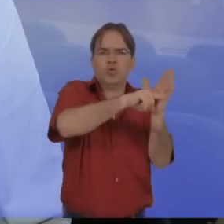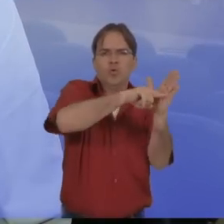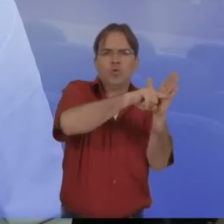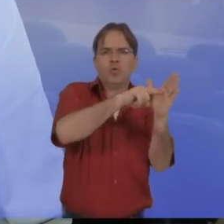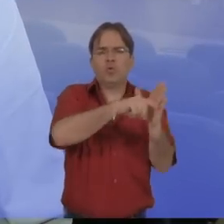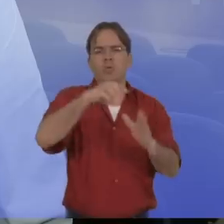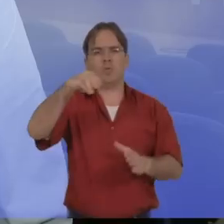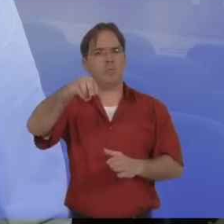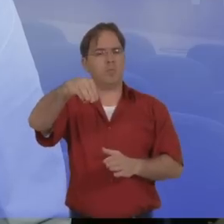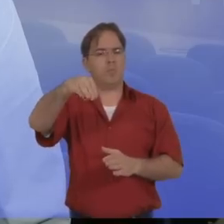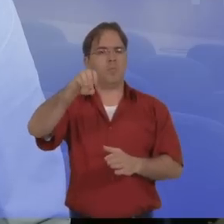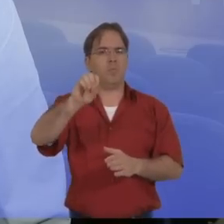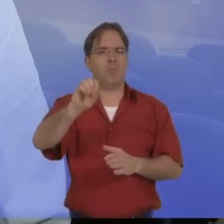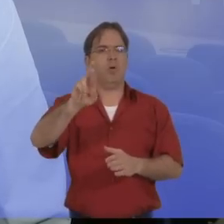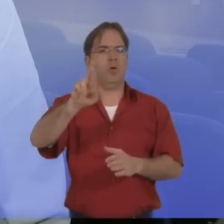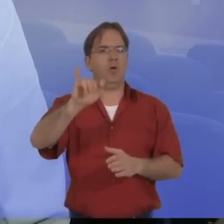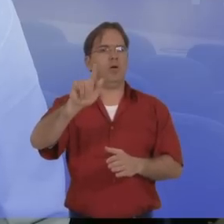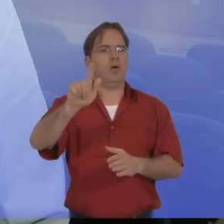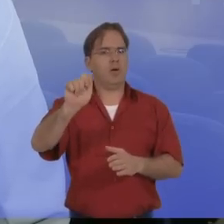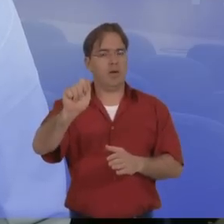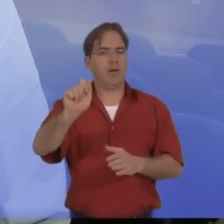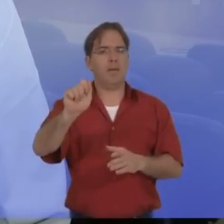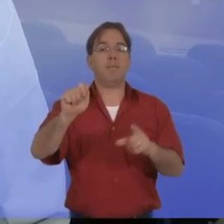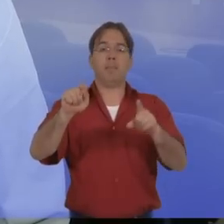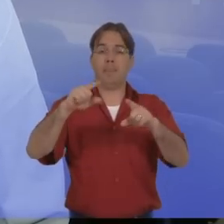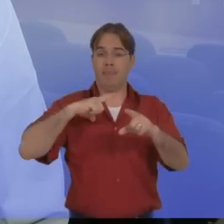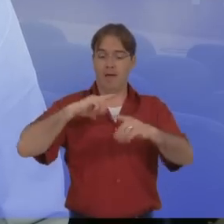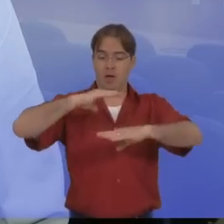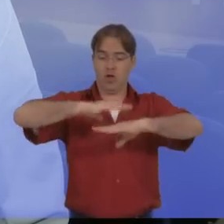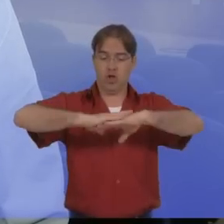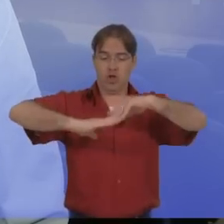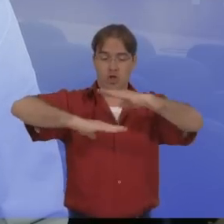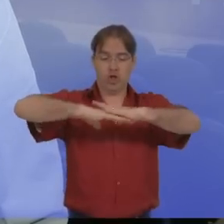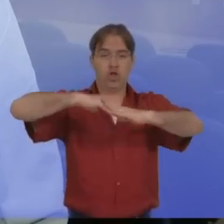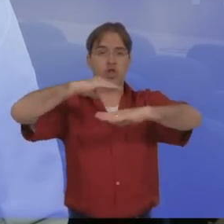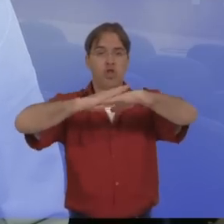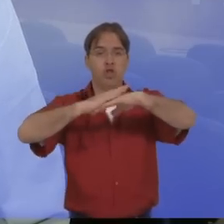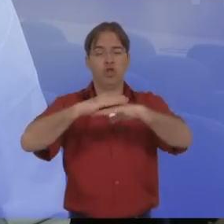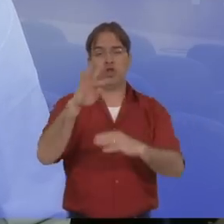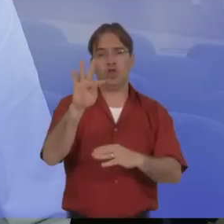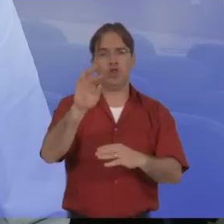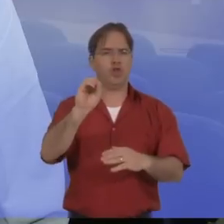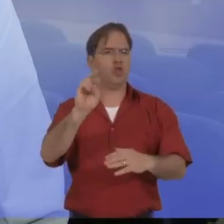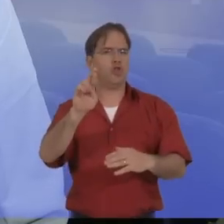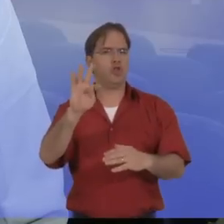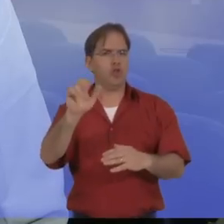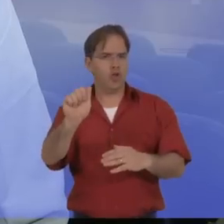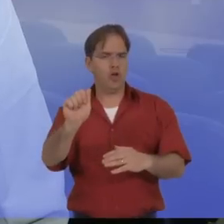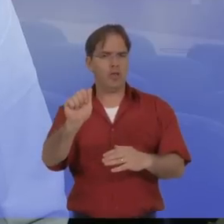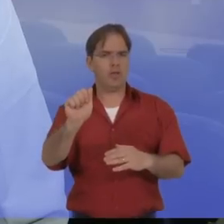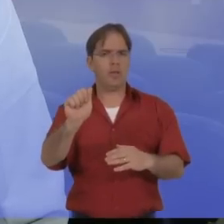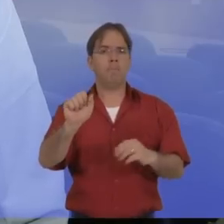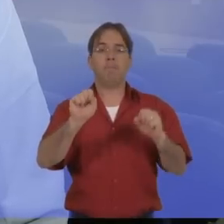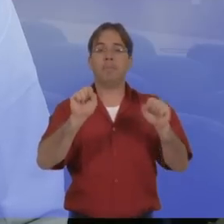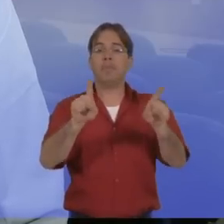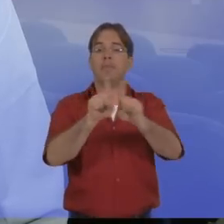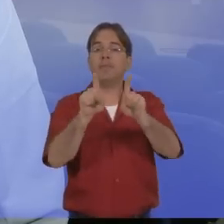meio filtrante à base da torta da moringa. Nós temos trabalho com